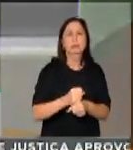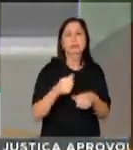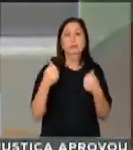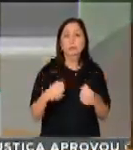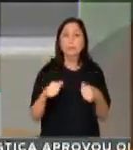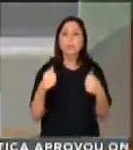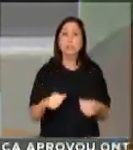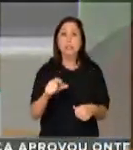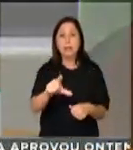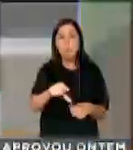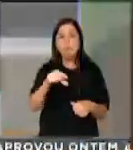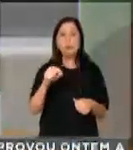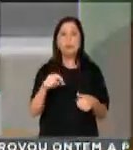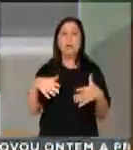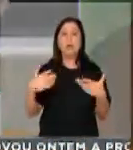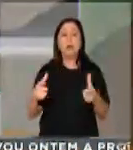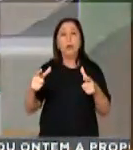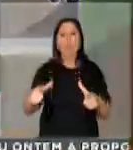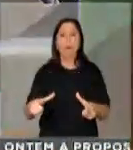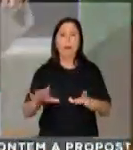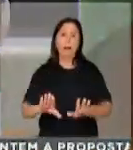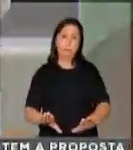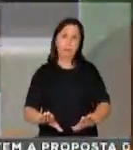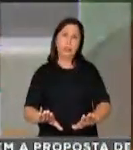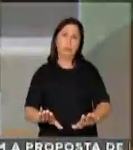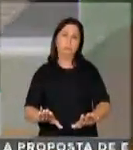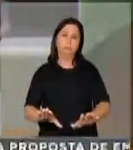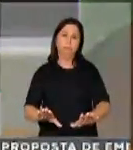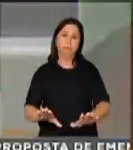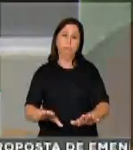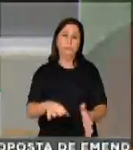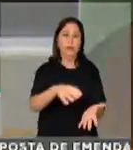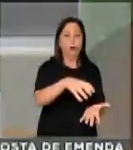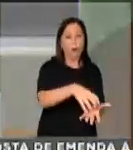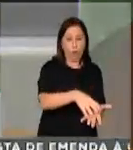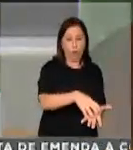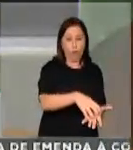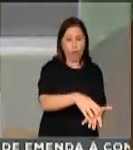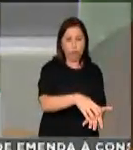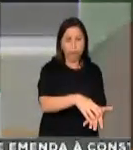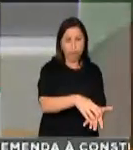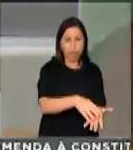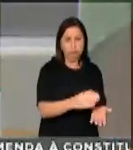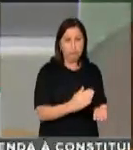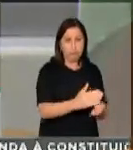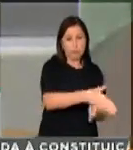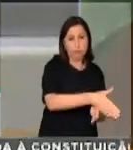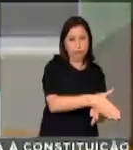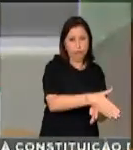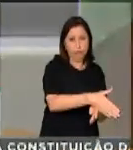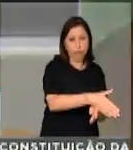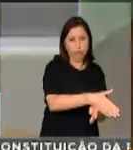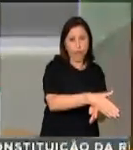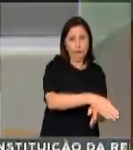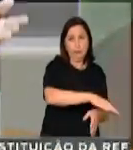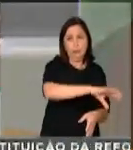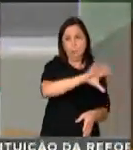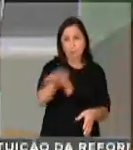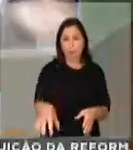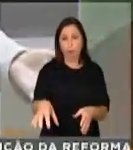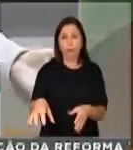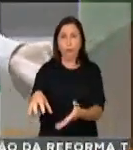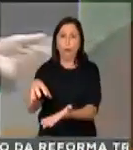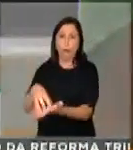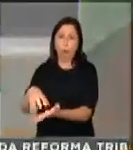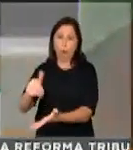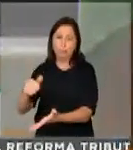opção, ou fica lá, obviamente, na mesma função, não pode ter promoção, ou volta para o seu órgão de origem,